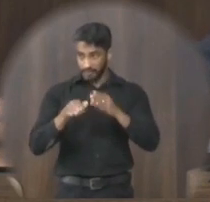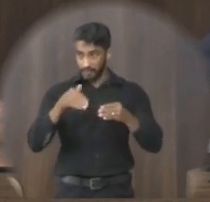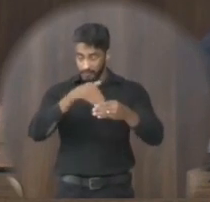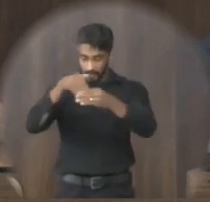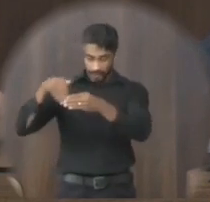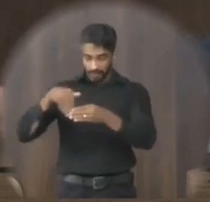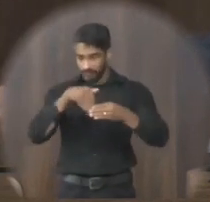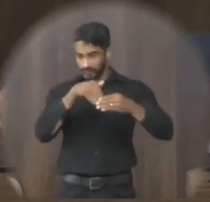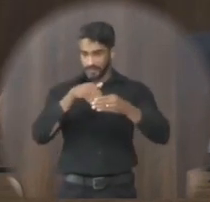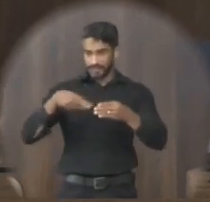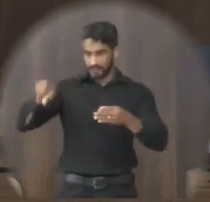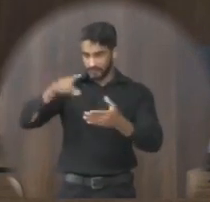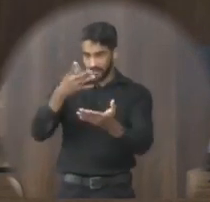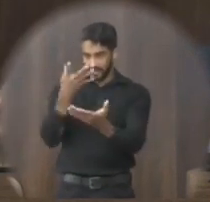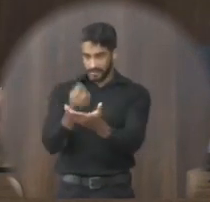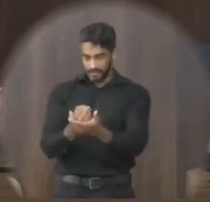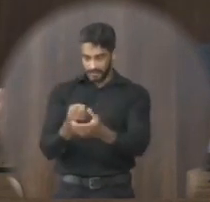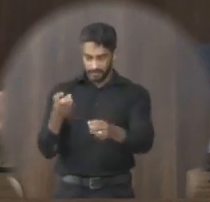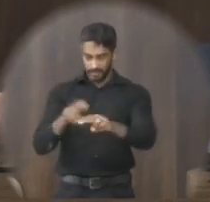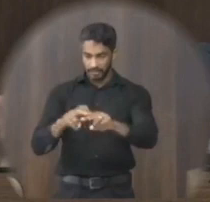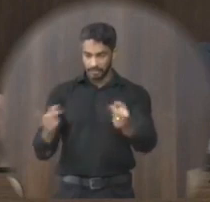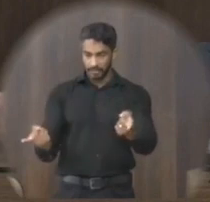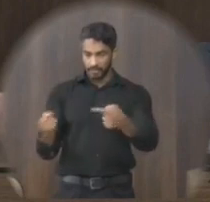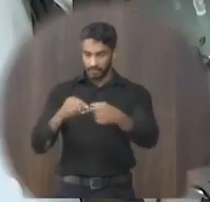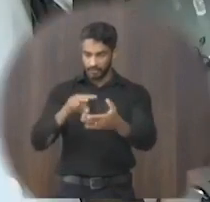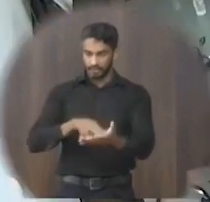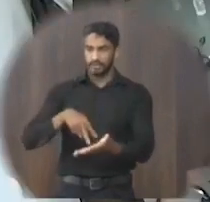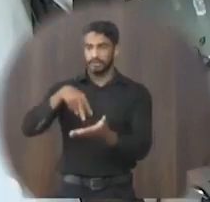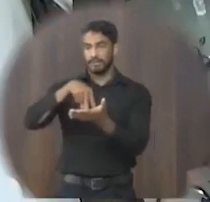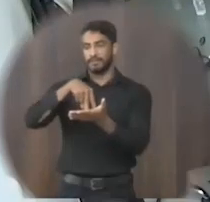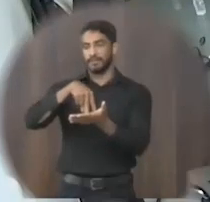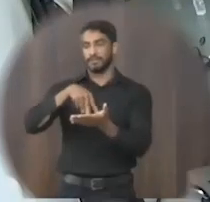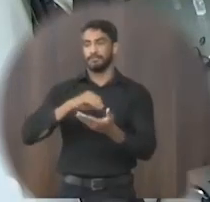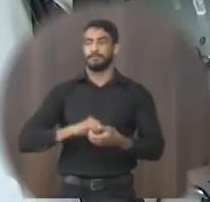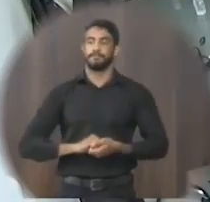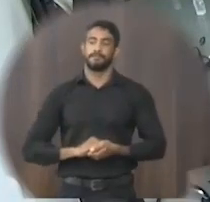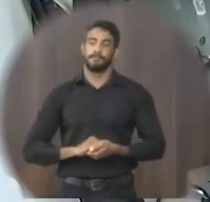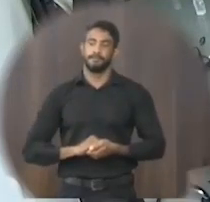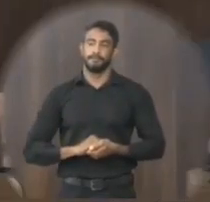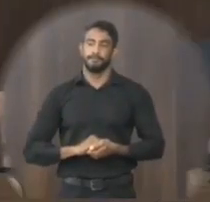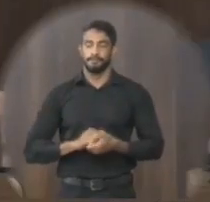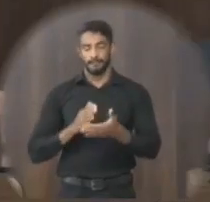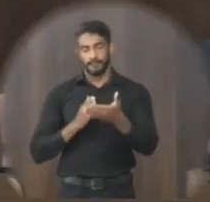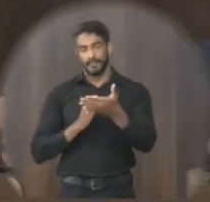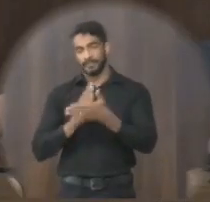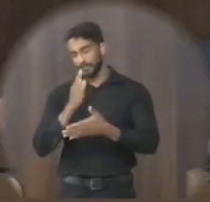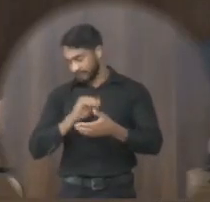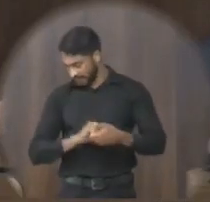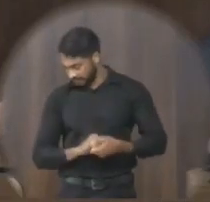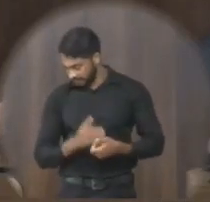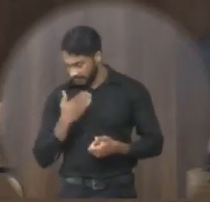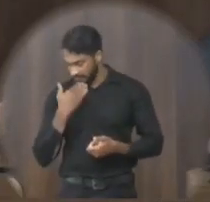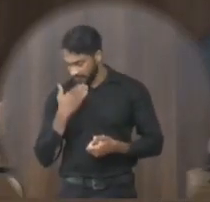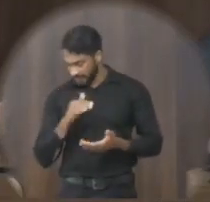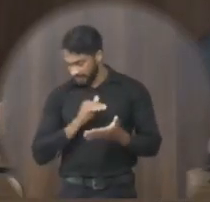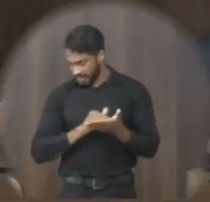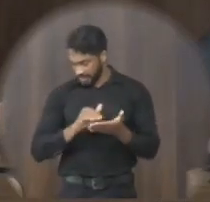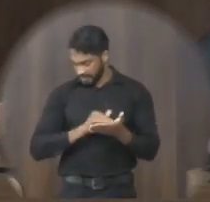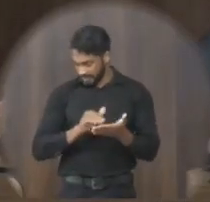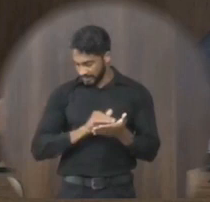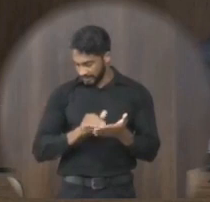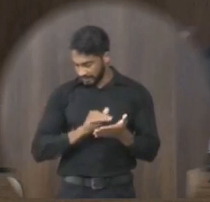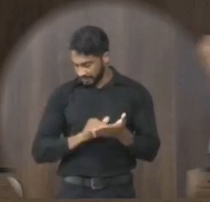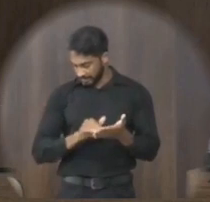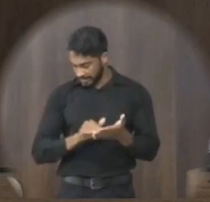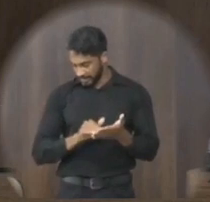votação quem for a favor permanece citado aos contrários que se levantem aprovado solicito ao senhor secretário que faça a